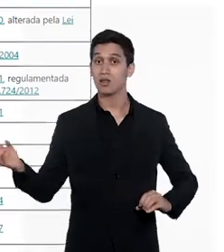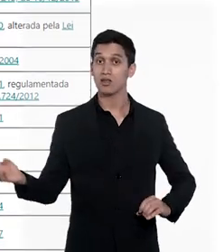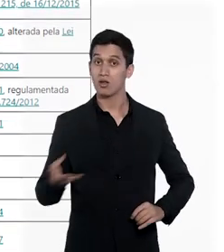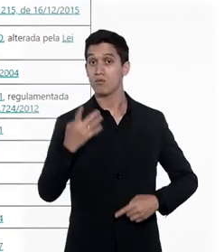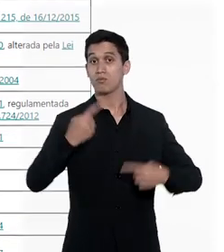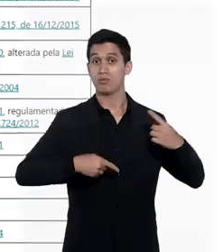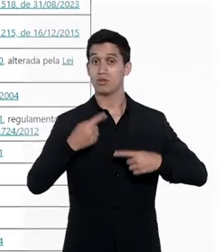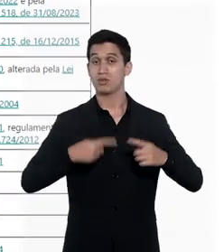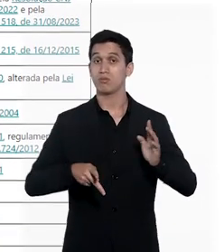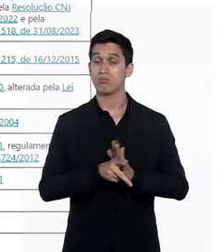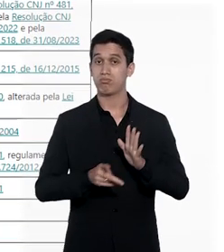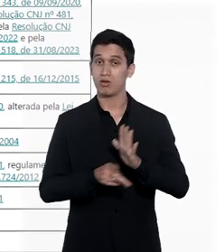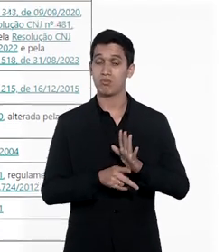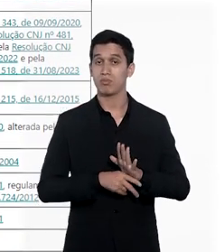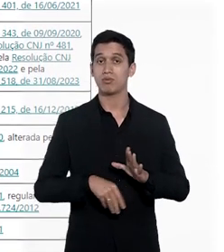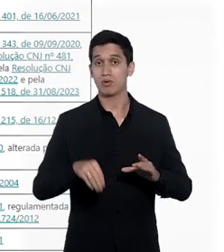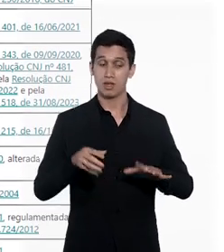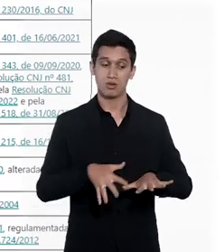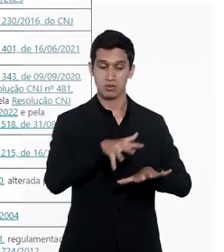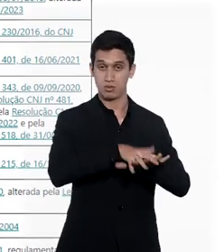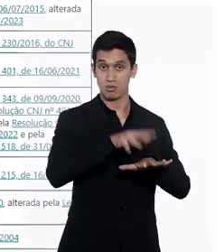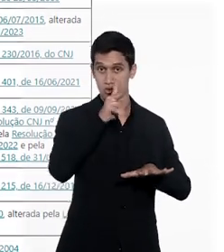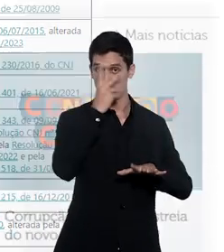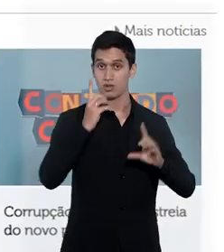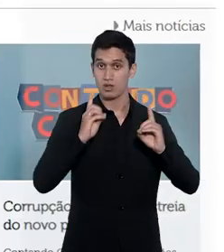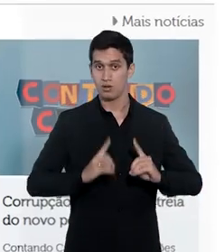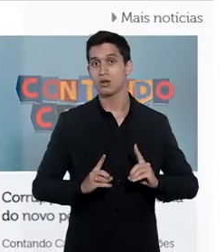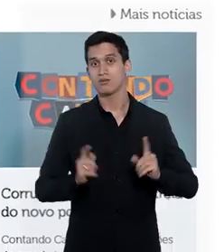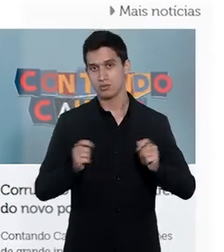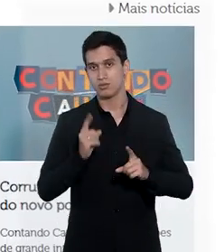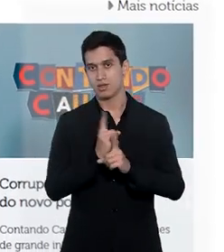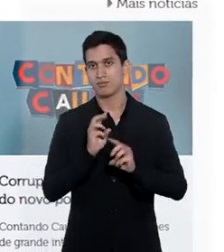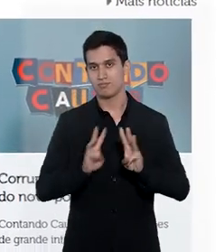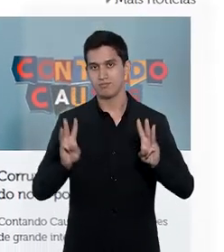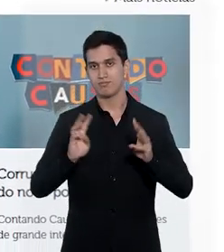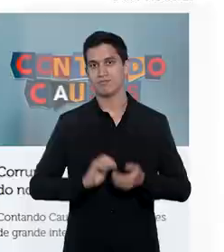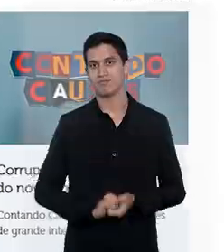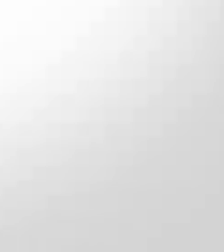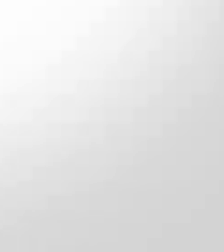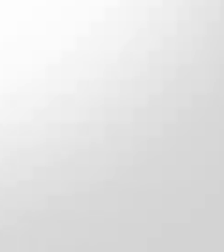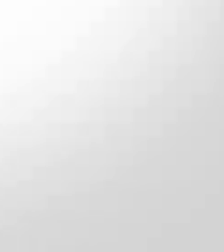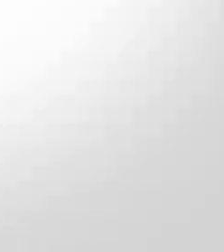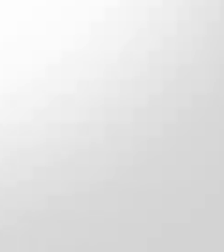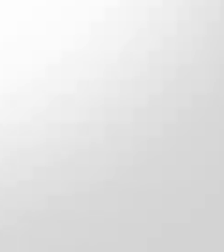nova política de inclusão da pessoa com deficiência pode ser acessada no site do STJ.